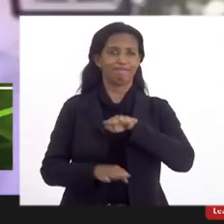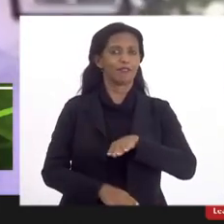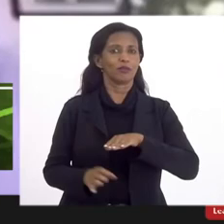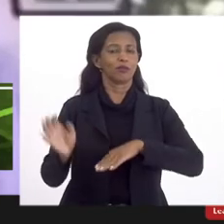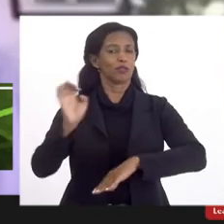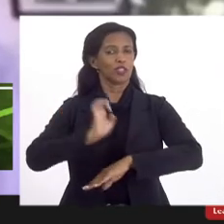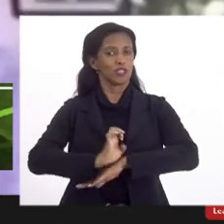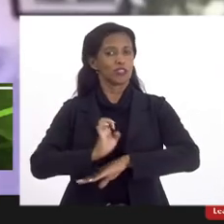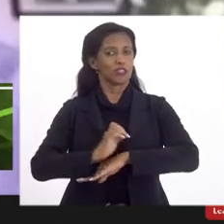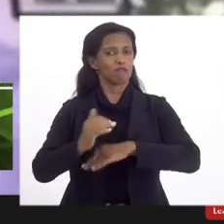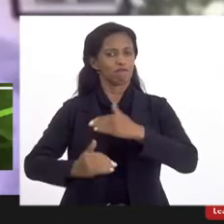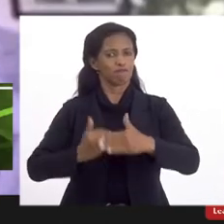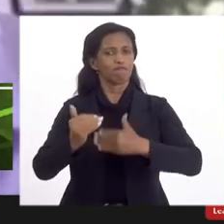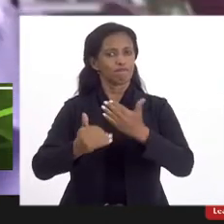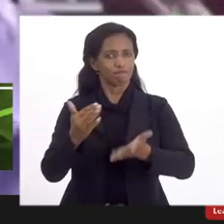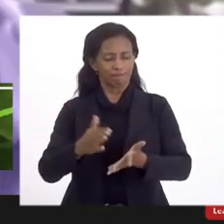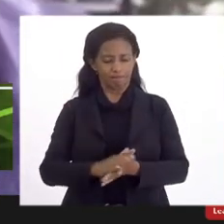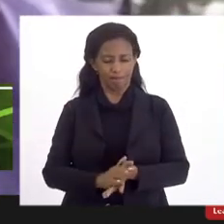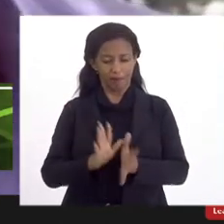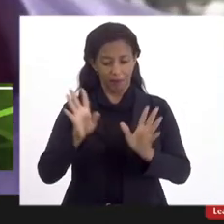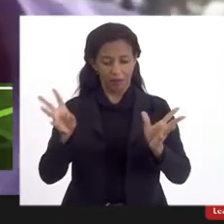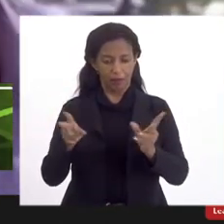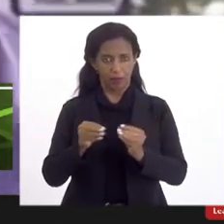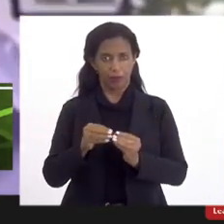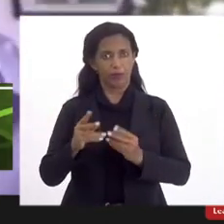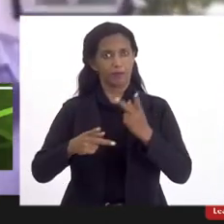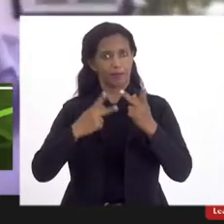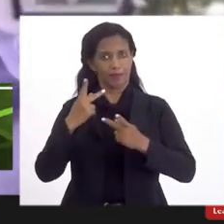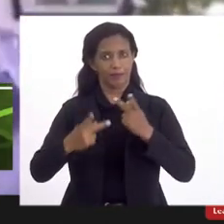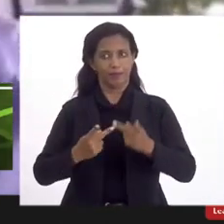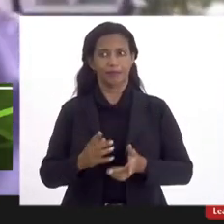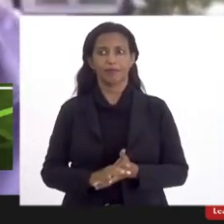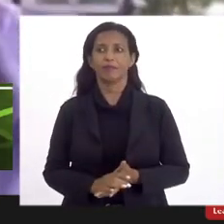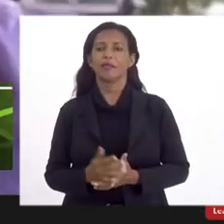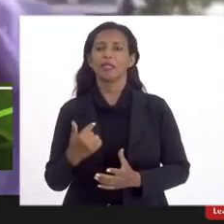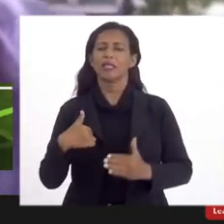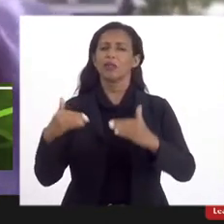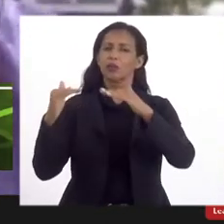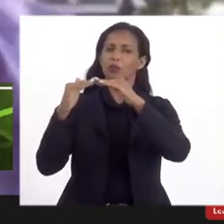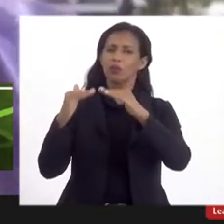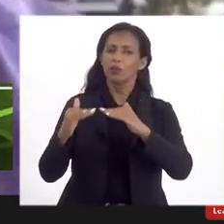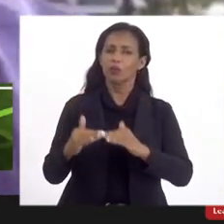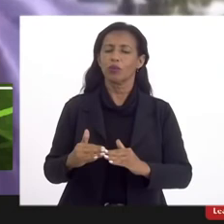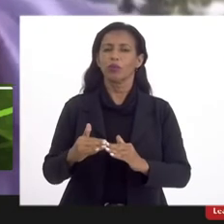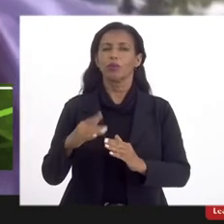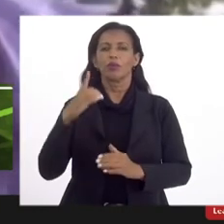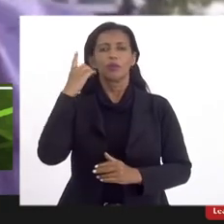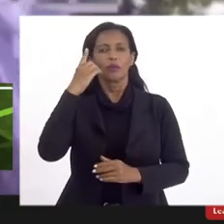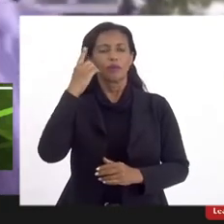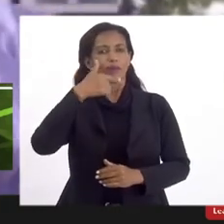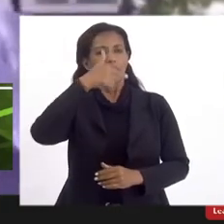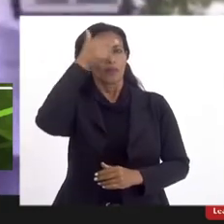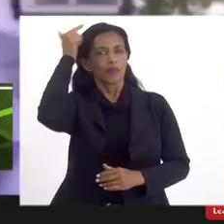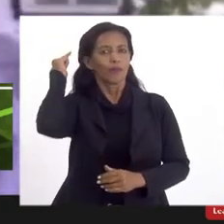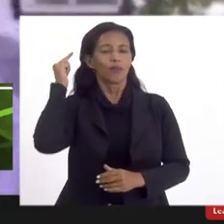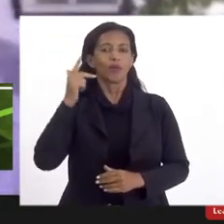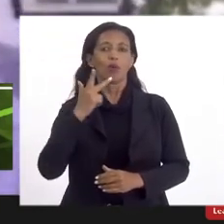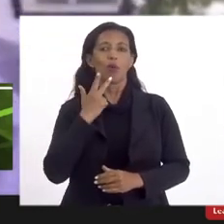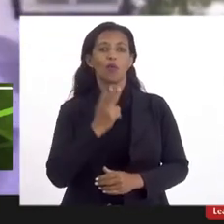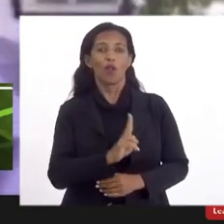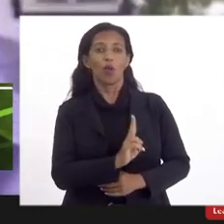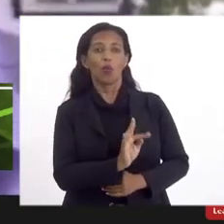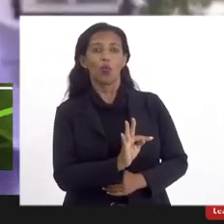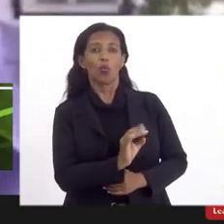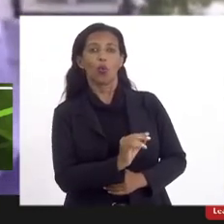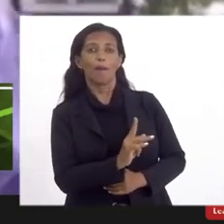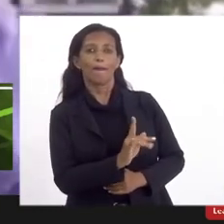estado vem desenvolvendo para concluir a minha fala eu concordo com o deputado Luiz Paulo a respeito das utopias